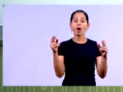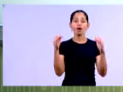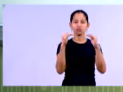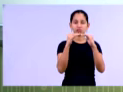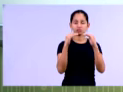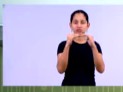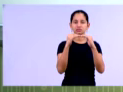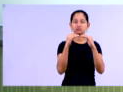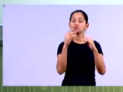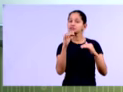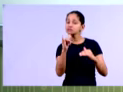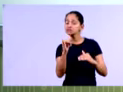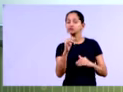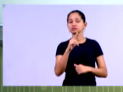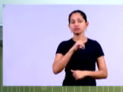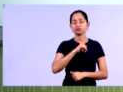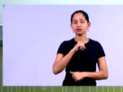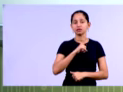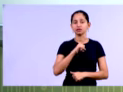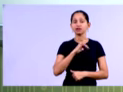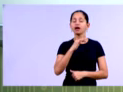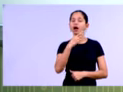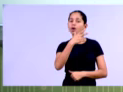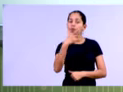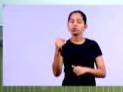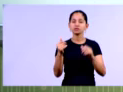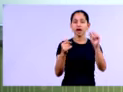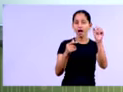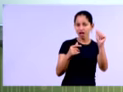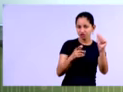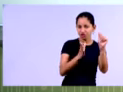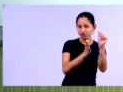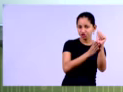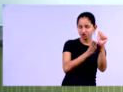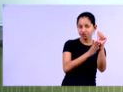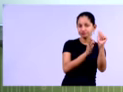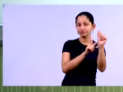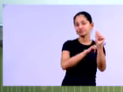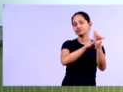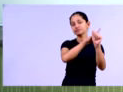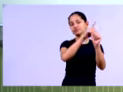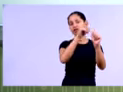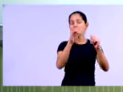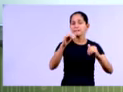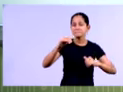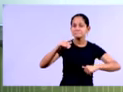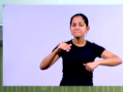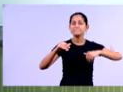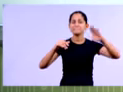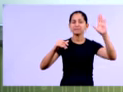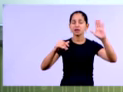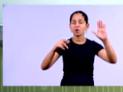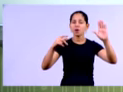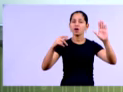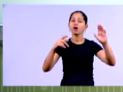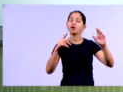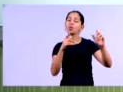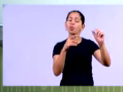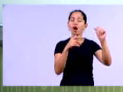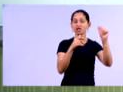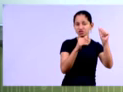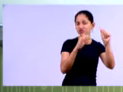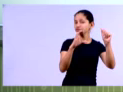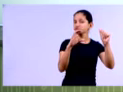Então, se a empresa tiver, por exemplo, os itens do ativo circulante dela maiores do que os itens do ativo não